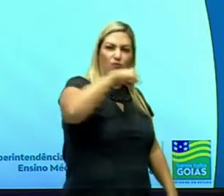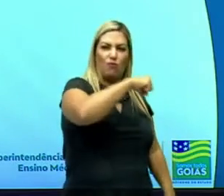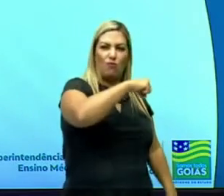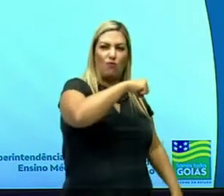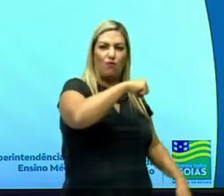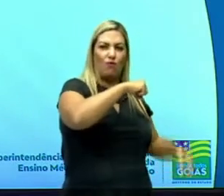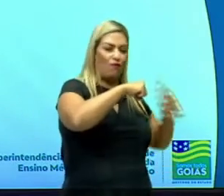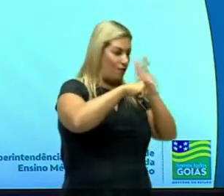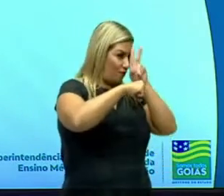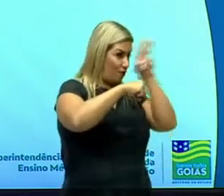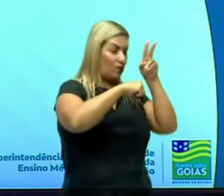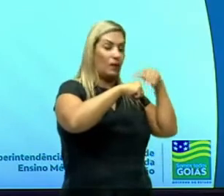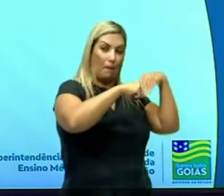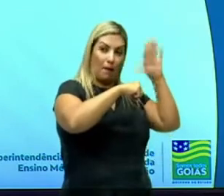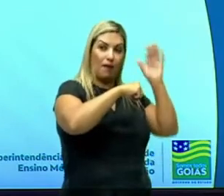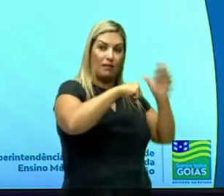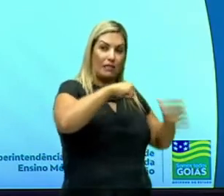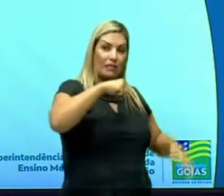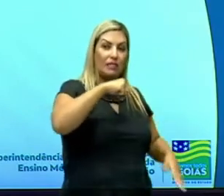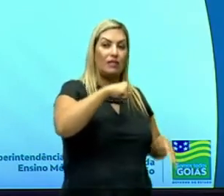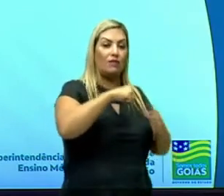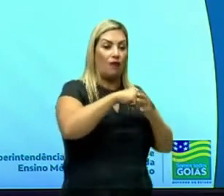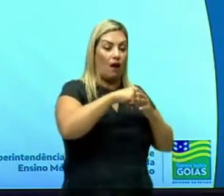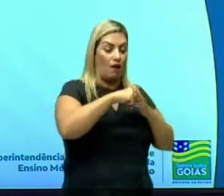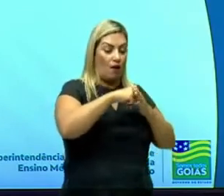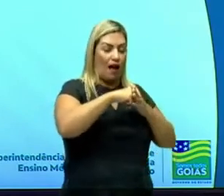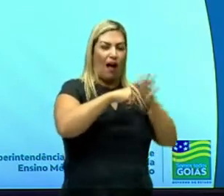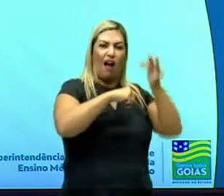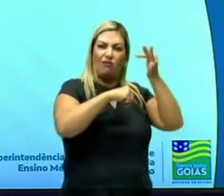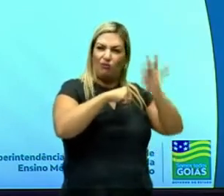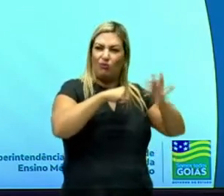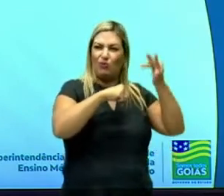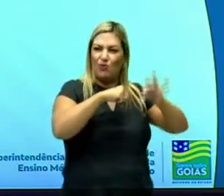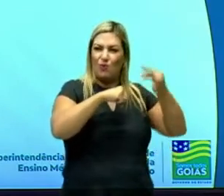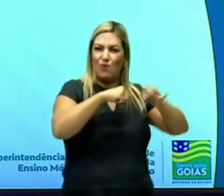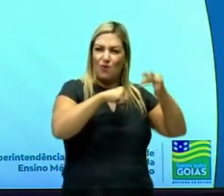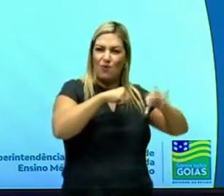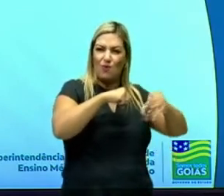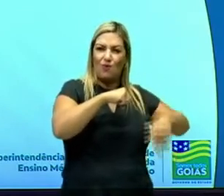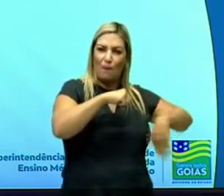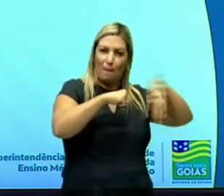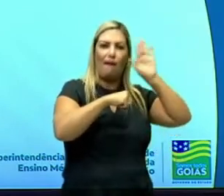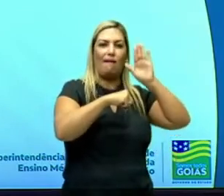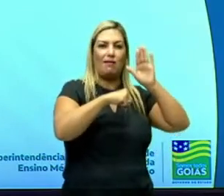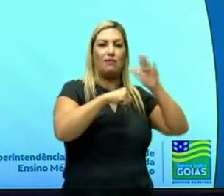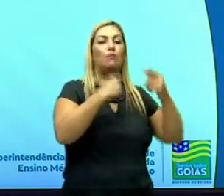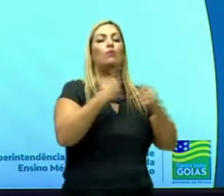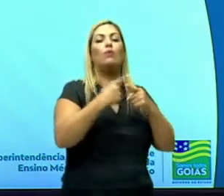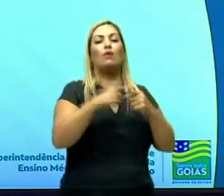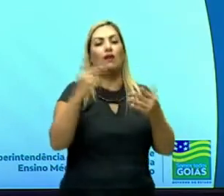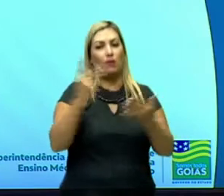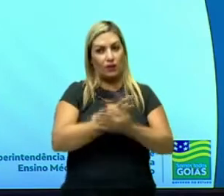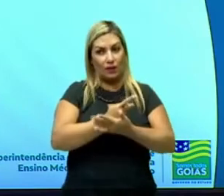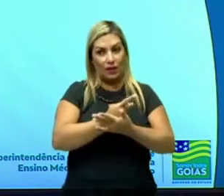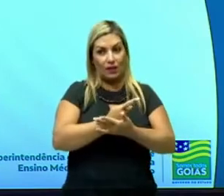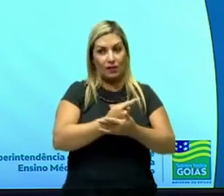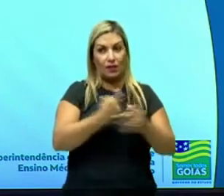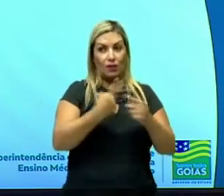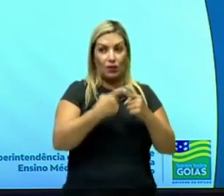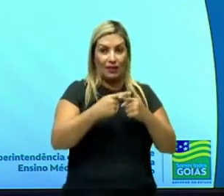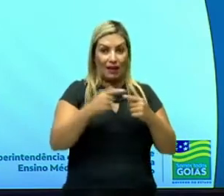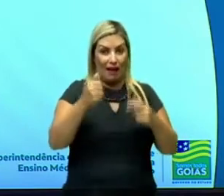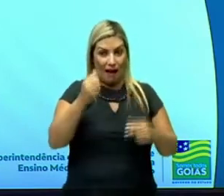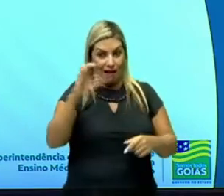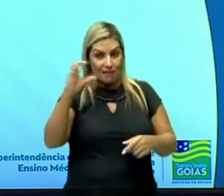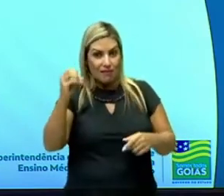força? A força vai aumentando, a dor também vai aumentando, concorda? Por que que isso acontece? Porque você tem a ação